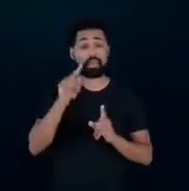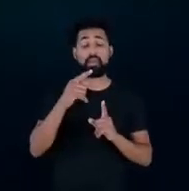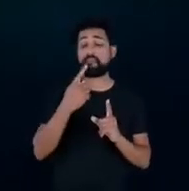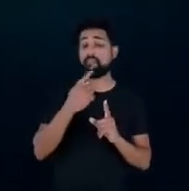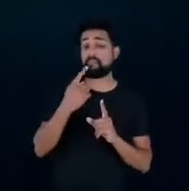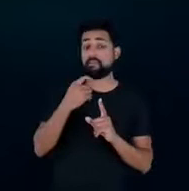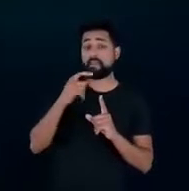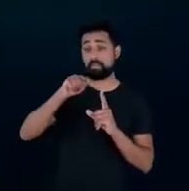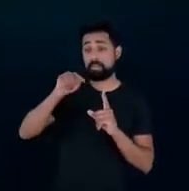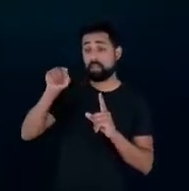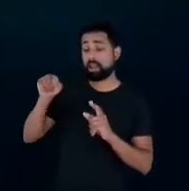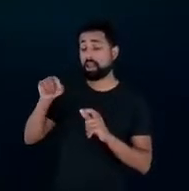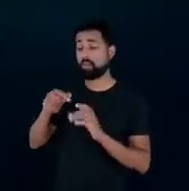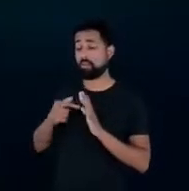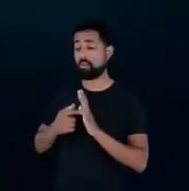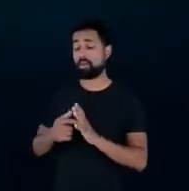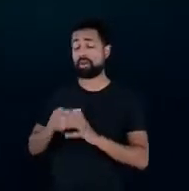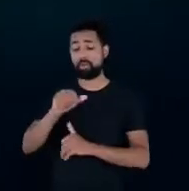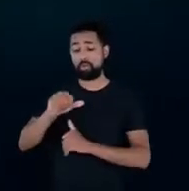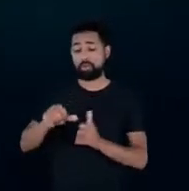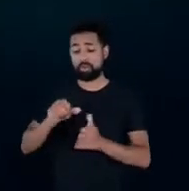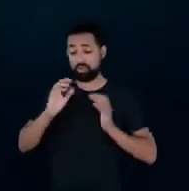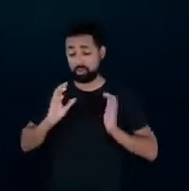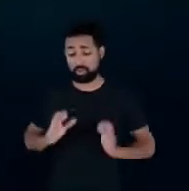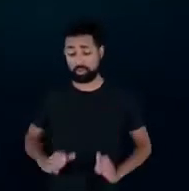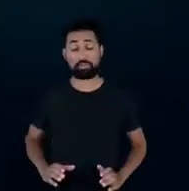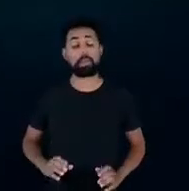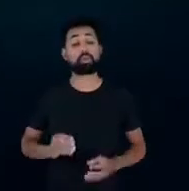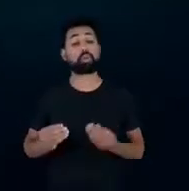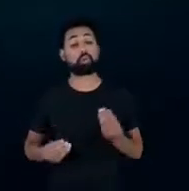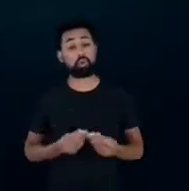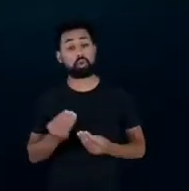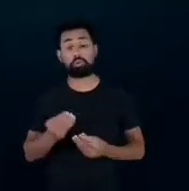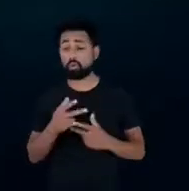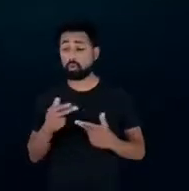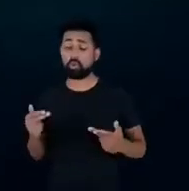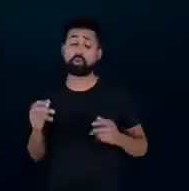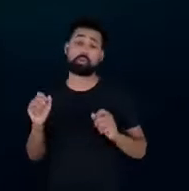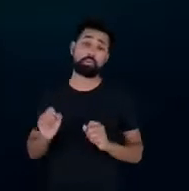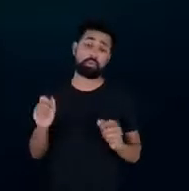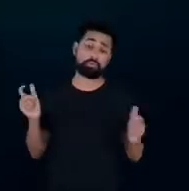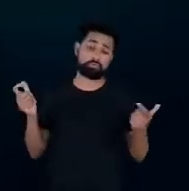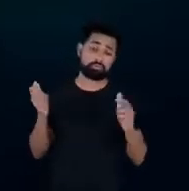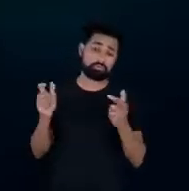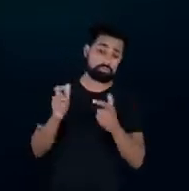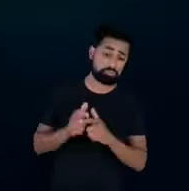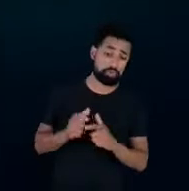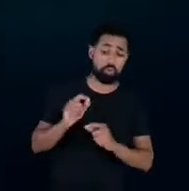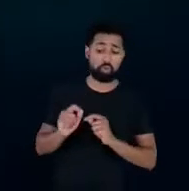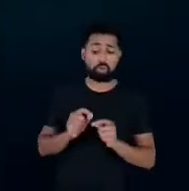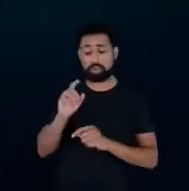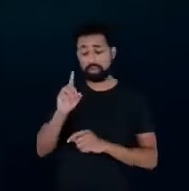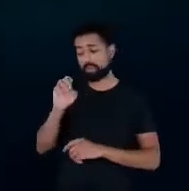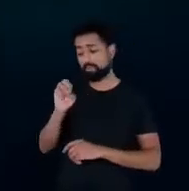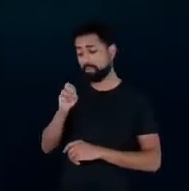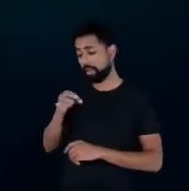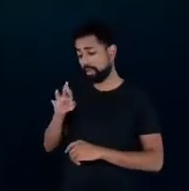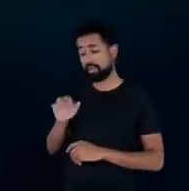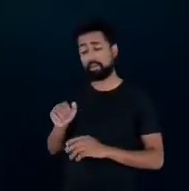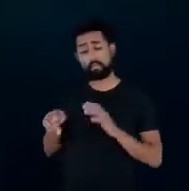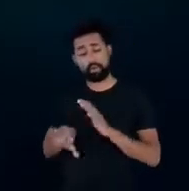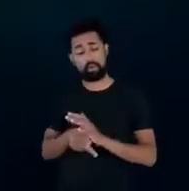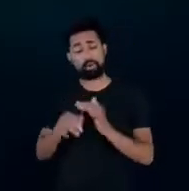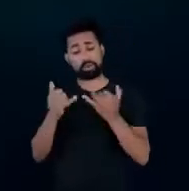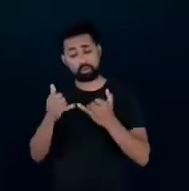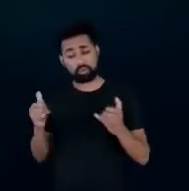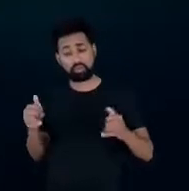mudança do comportamento como um fator que pode reduzir significativamente a demanda por energia e, portanto,